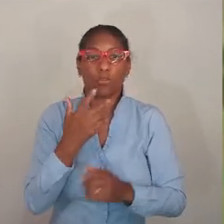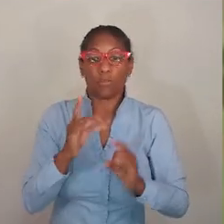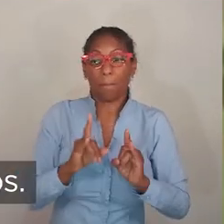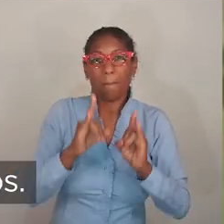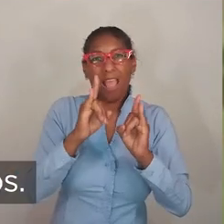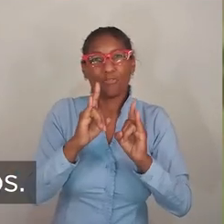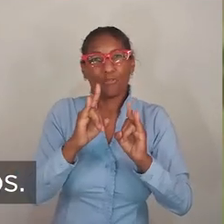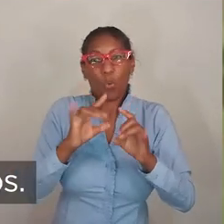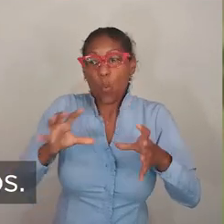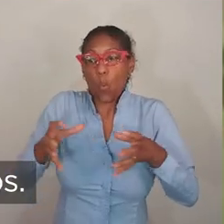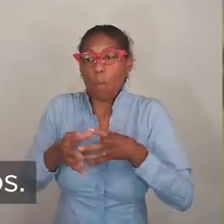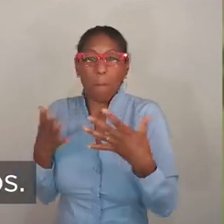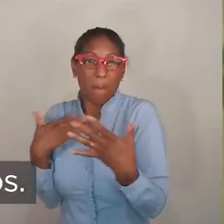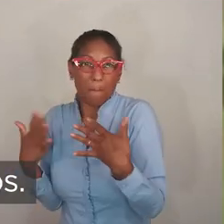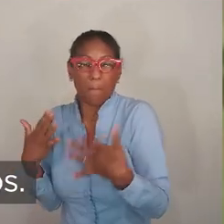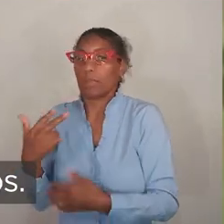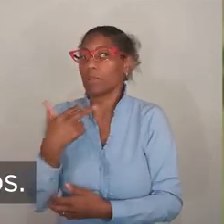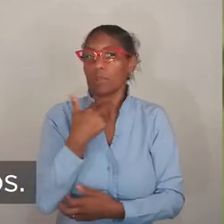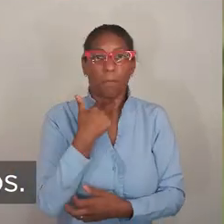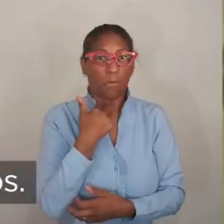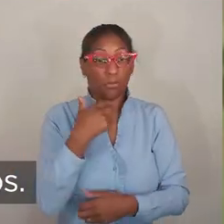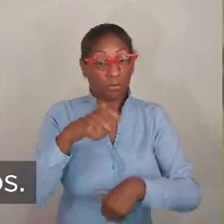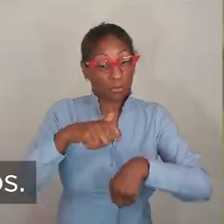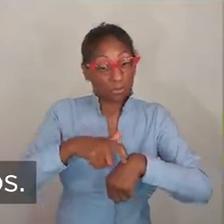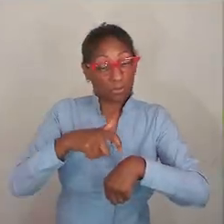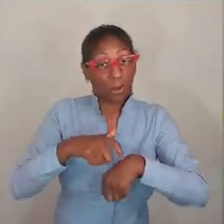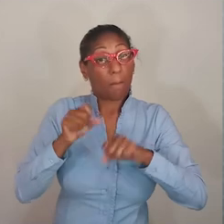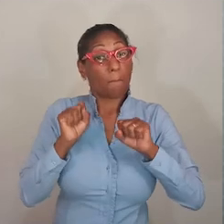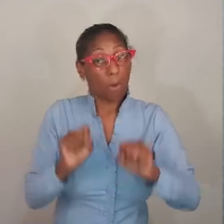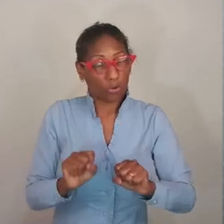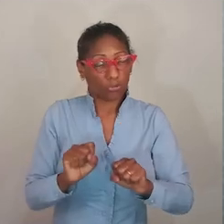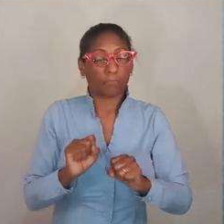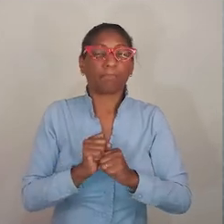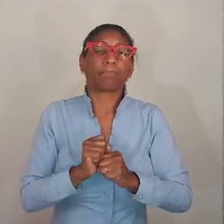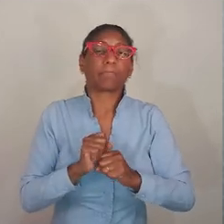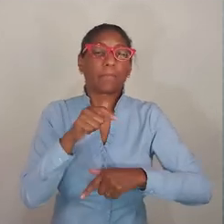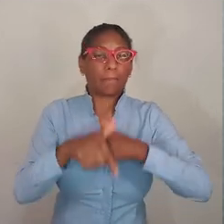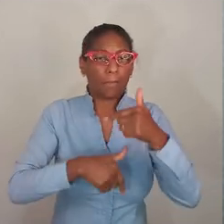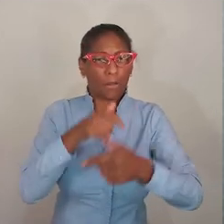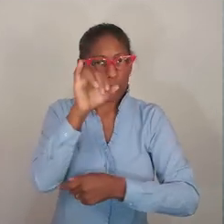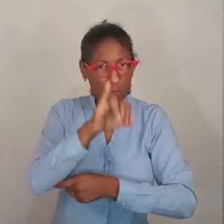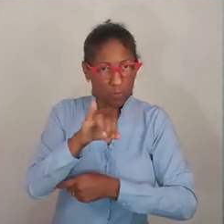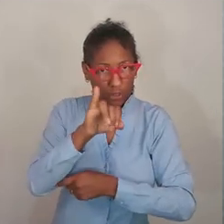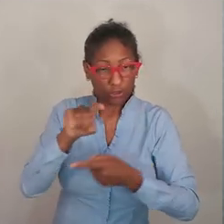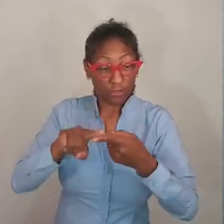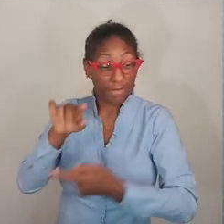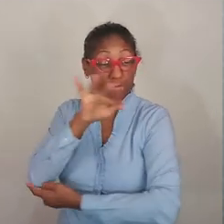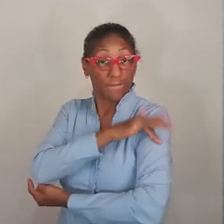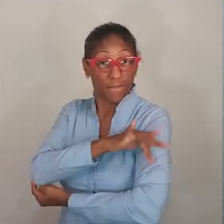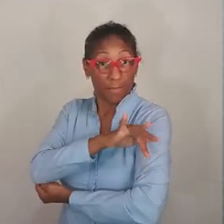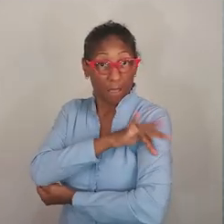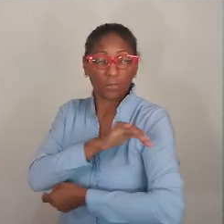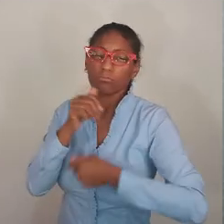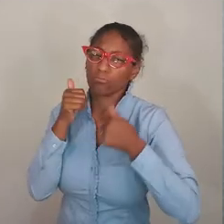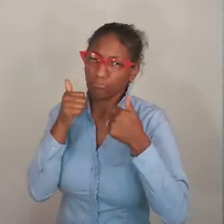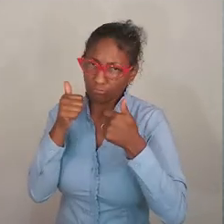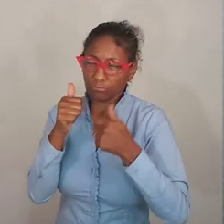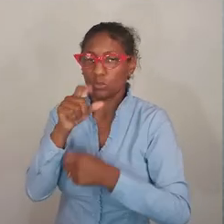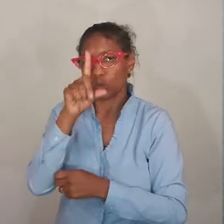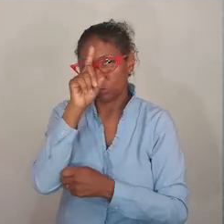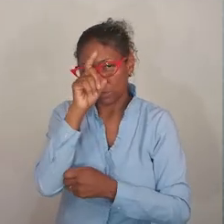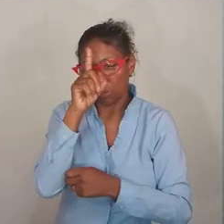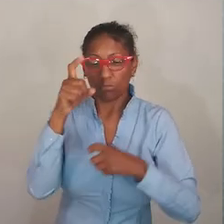calçadas, portarias e entradas de prédios e de estabelecimentos. Neste horário, podem funcionar apenas serviços essenciais como